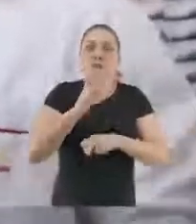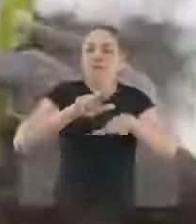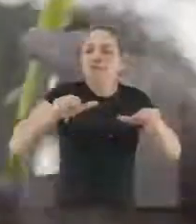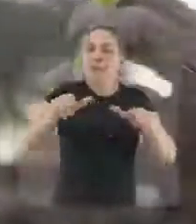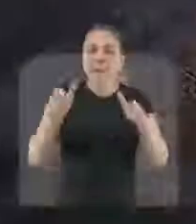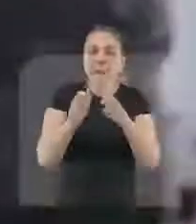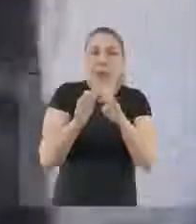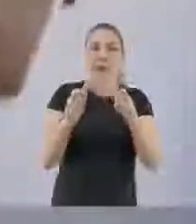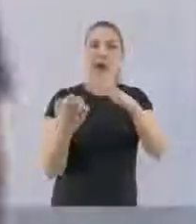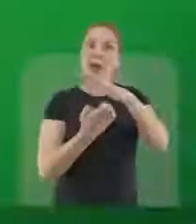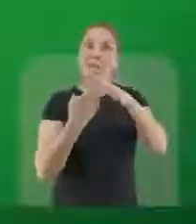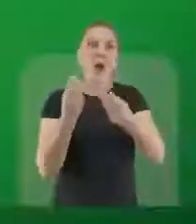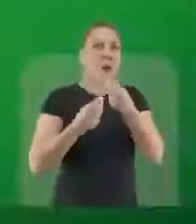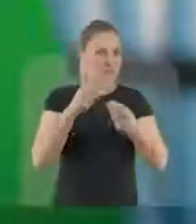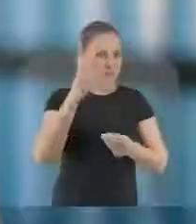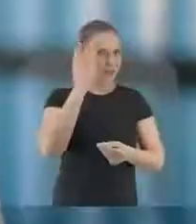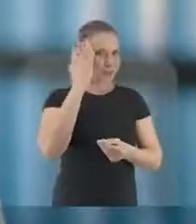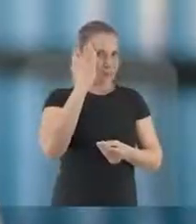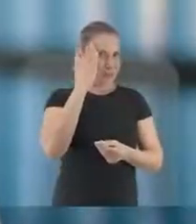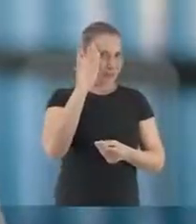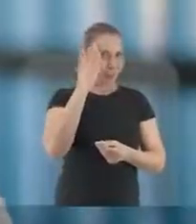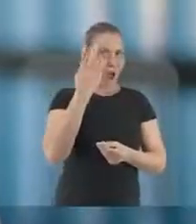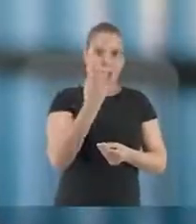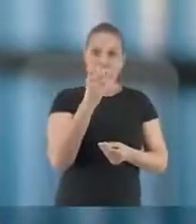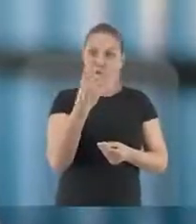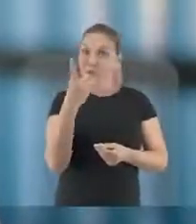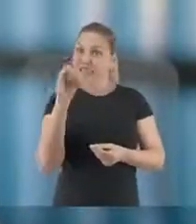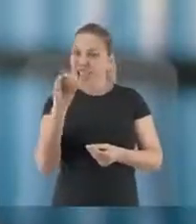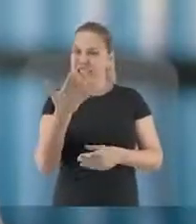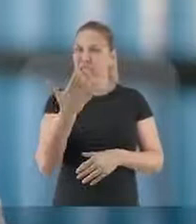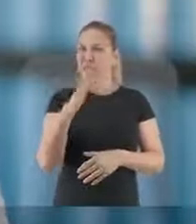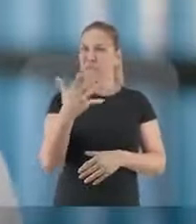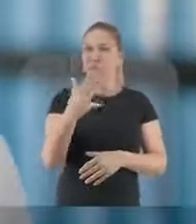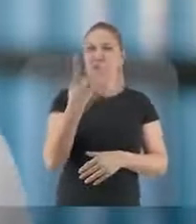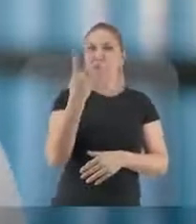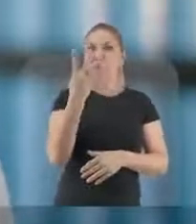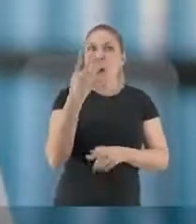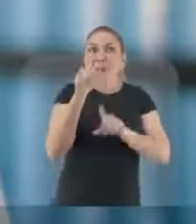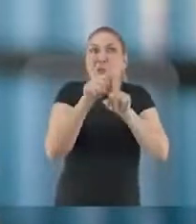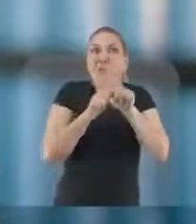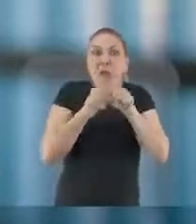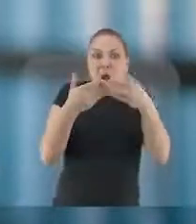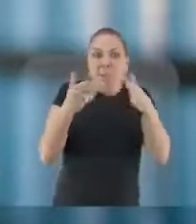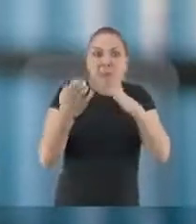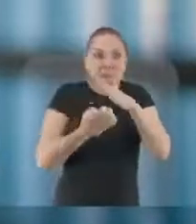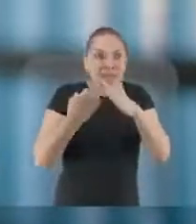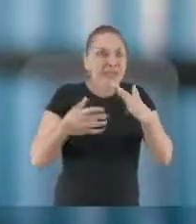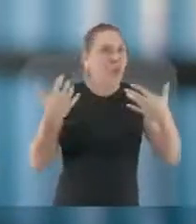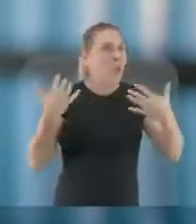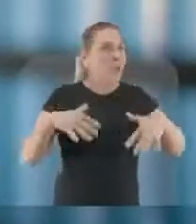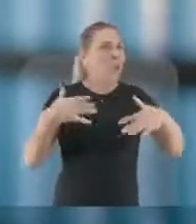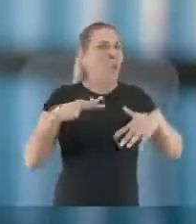para micro e pequenos empreendedores. Você sabia que em 2010 você levava em média quatro meses para abrir uma